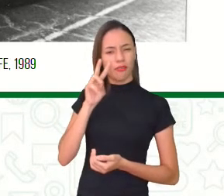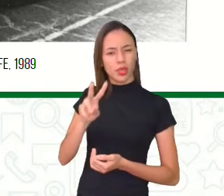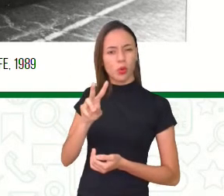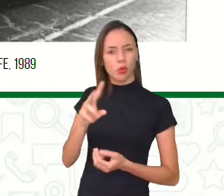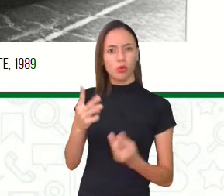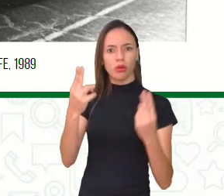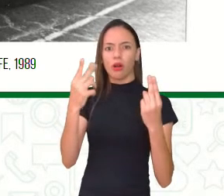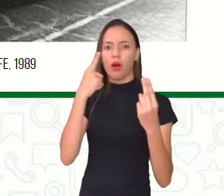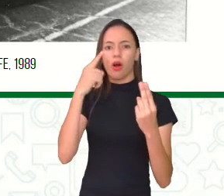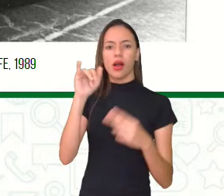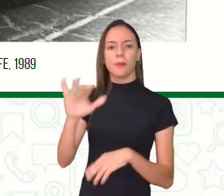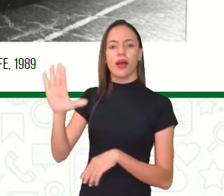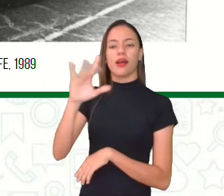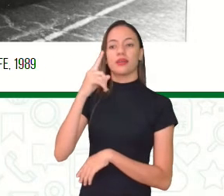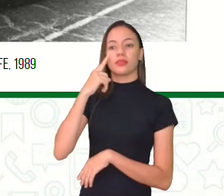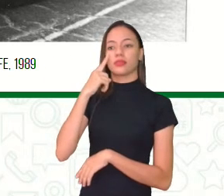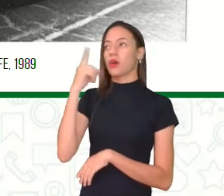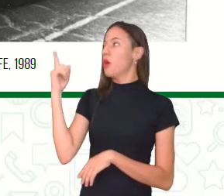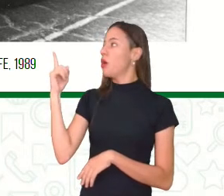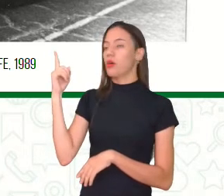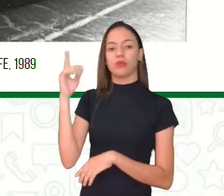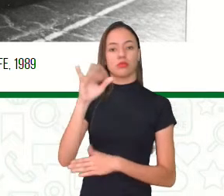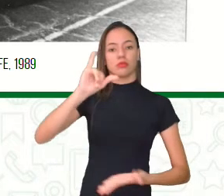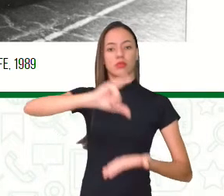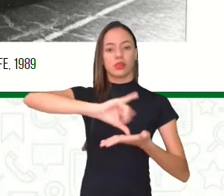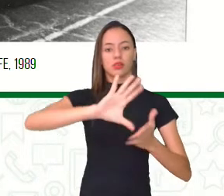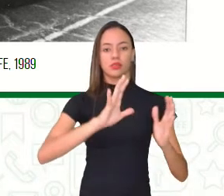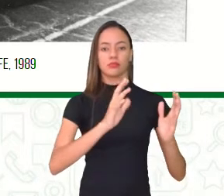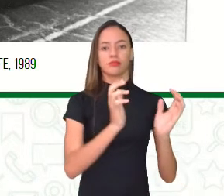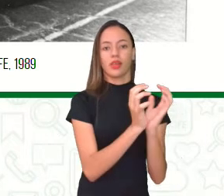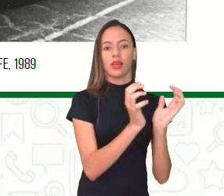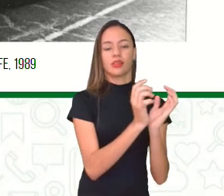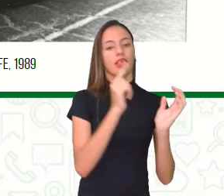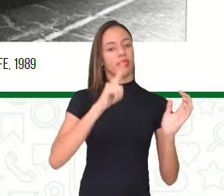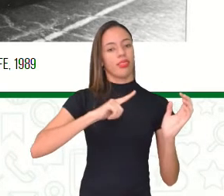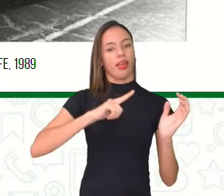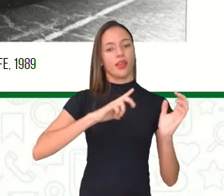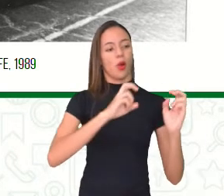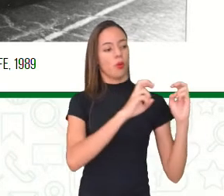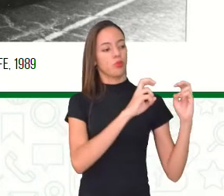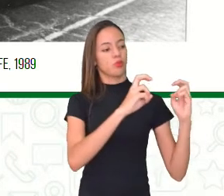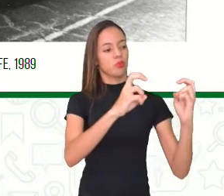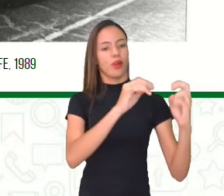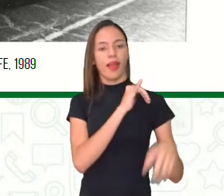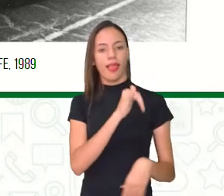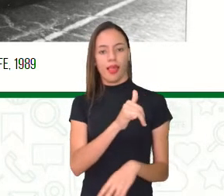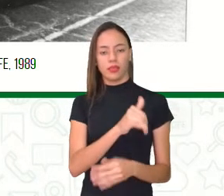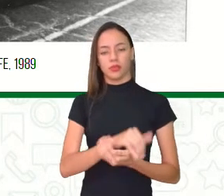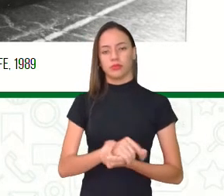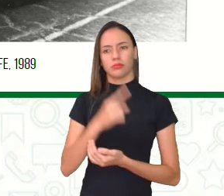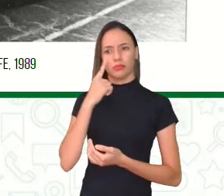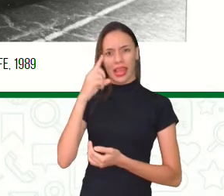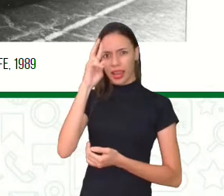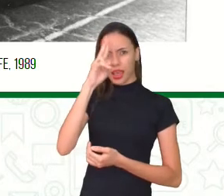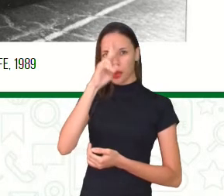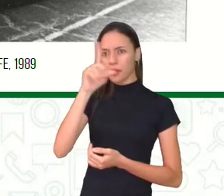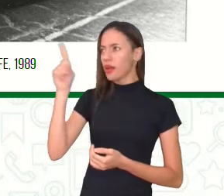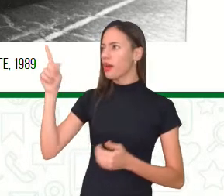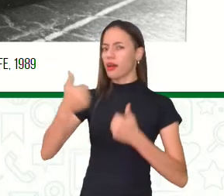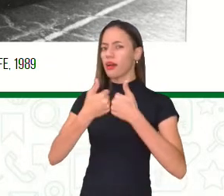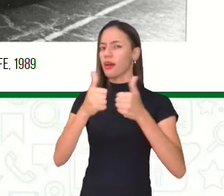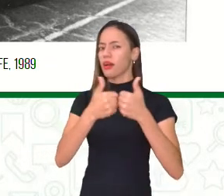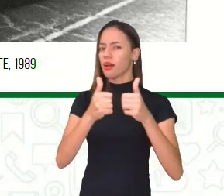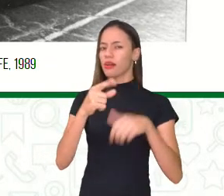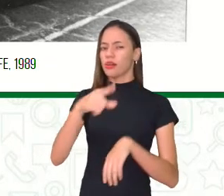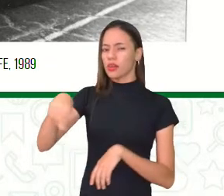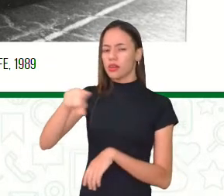essa? Veja-se aí do centro do Recife. Ainda tem bondes, ó. Os bondes elétricos. Você lembra desse ônibus? Quem